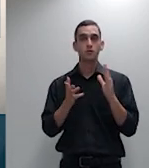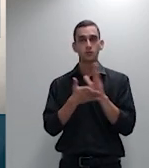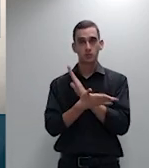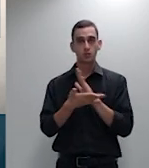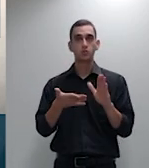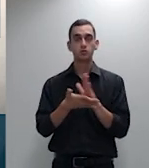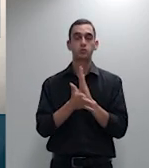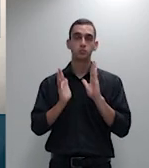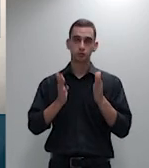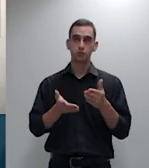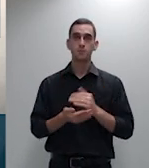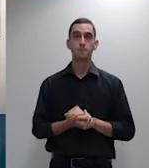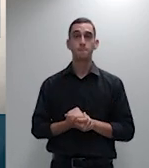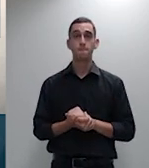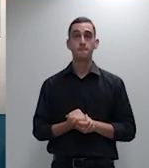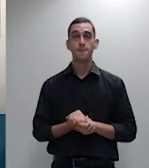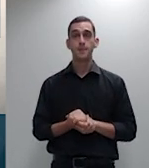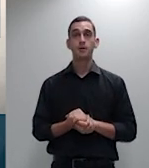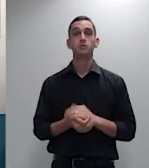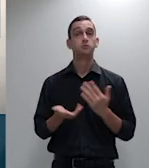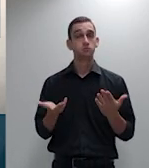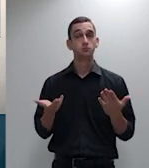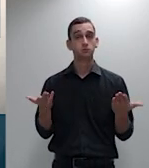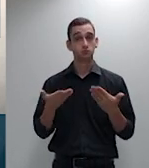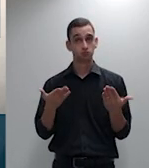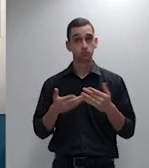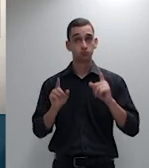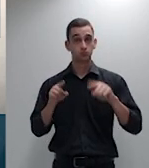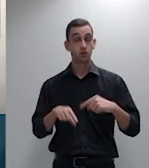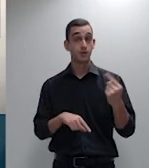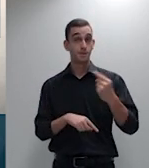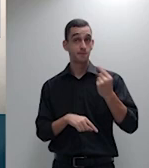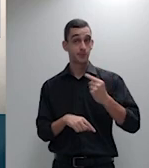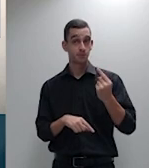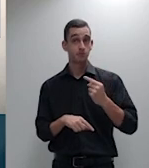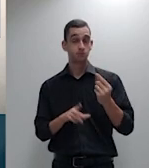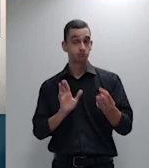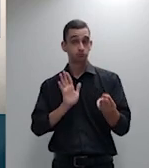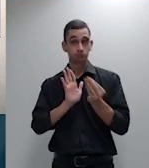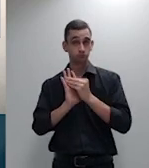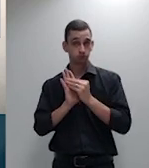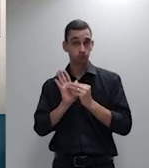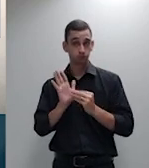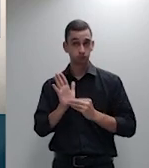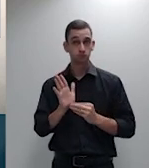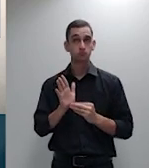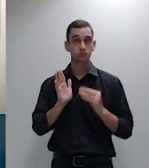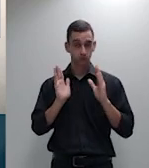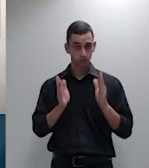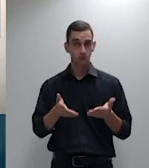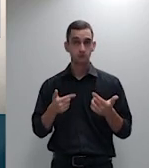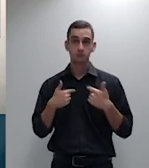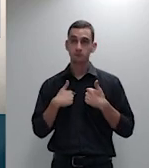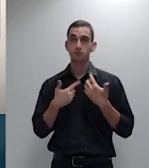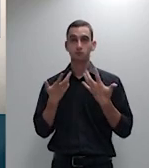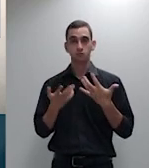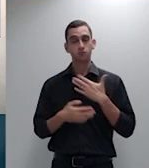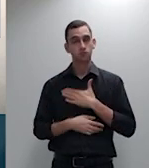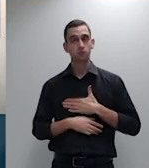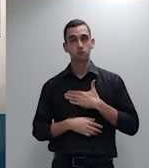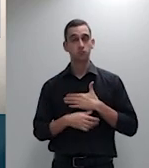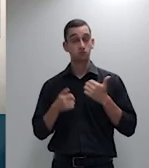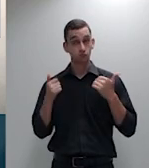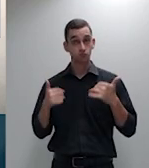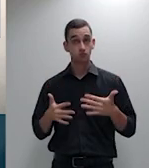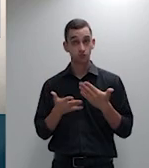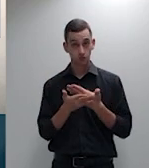o primeiro aspecto que eu gostaria de salientar e acrescentar o tema 1034 na